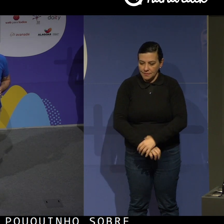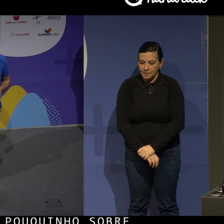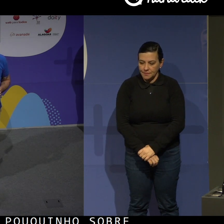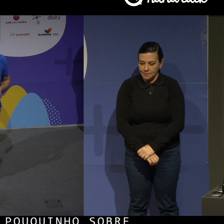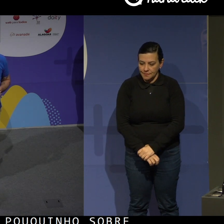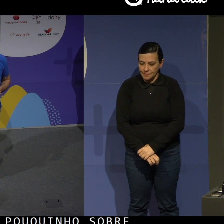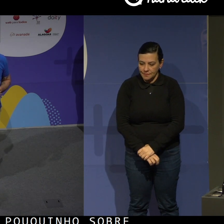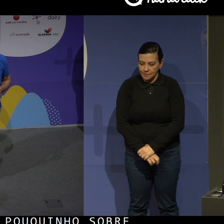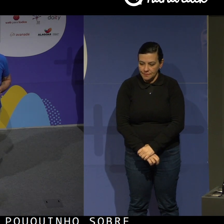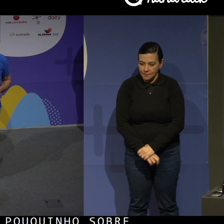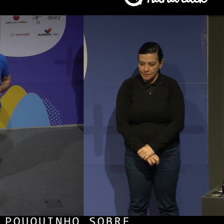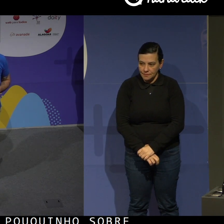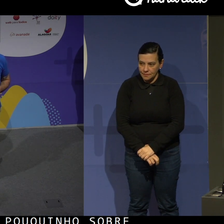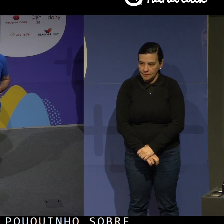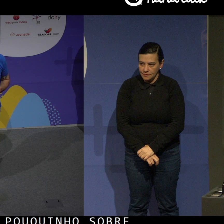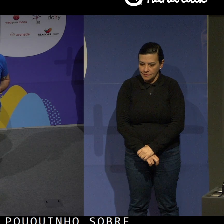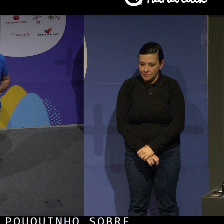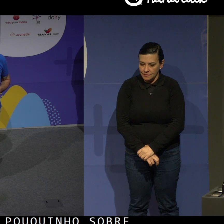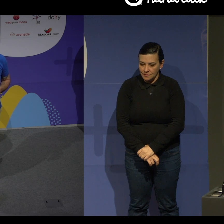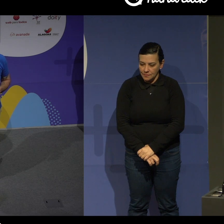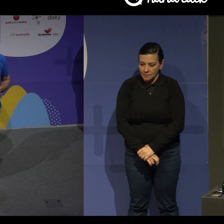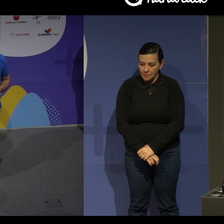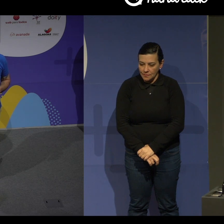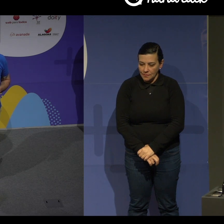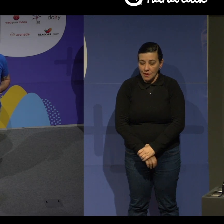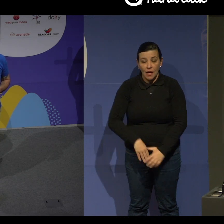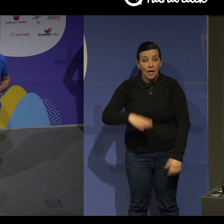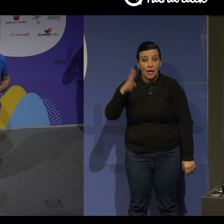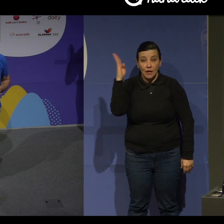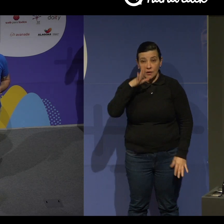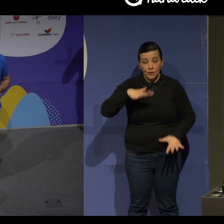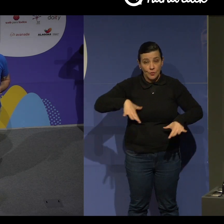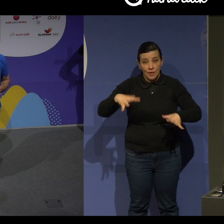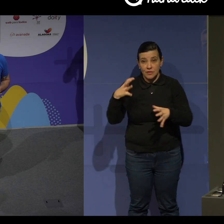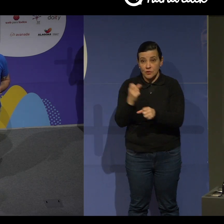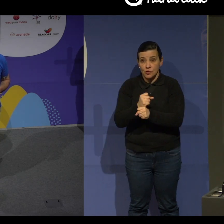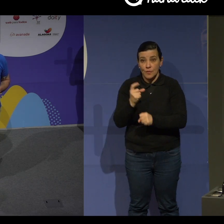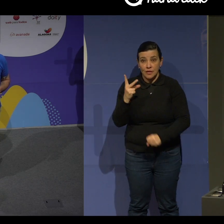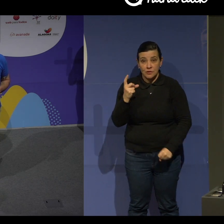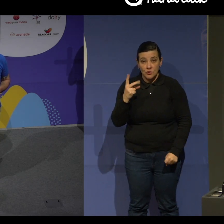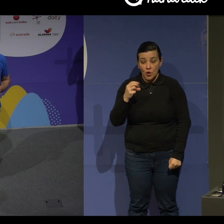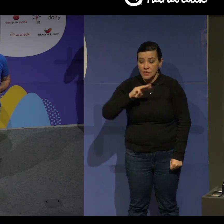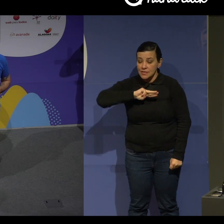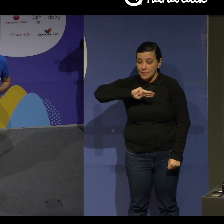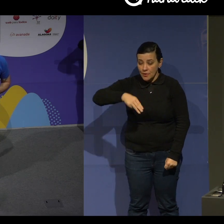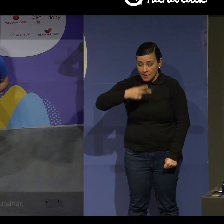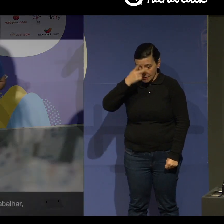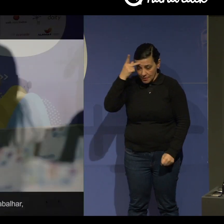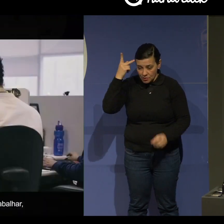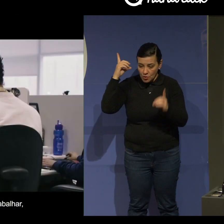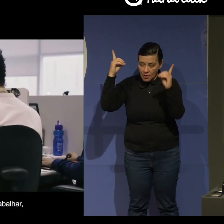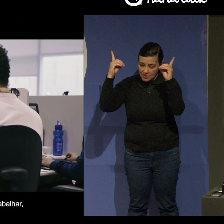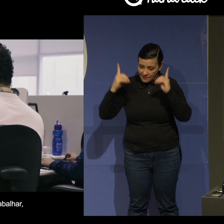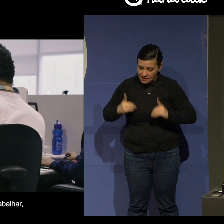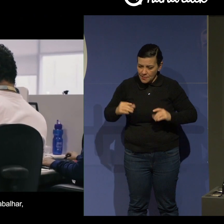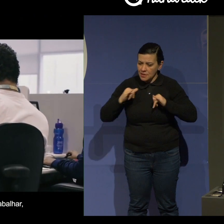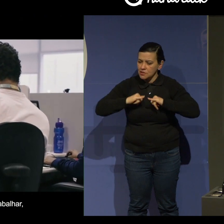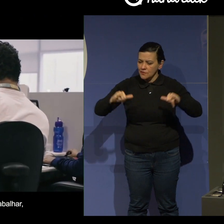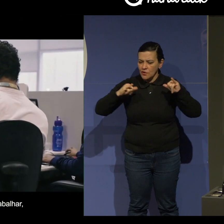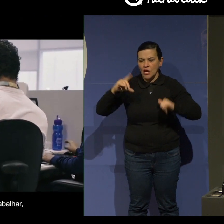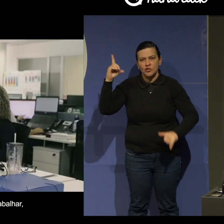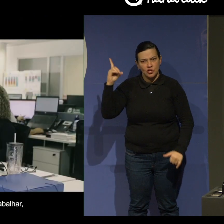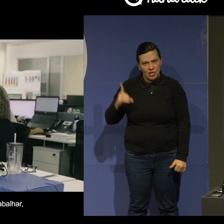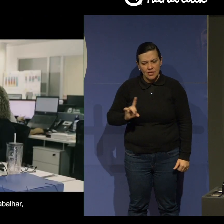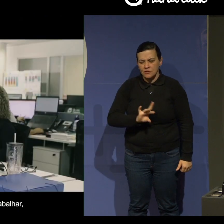O Brasil existe mais de 12 milhões de pessoas com deficiência. Para divulgar o direito que as pessoas com deficiência